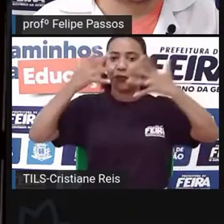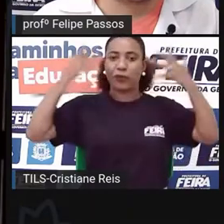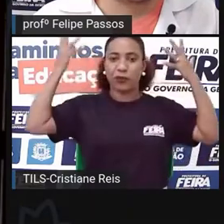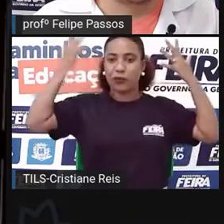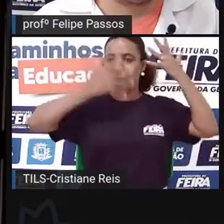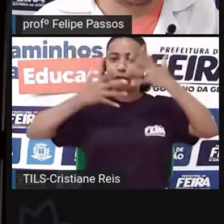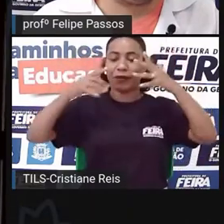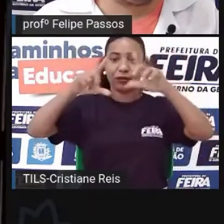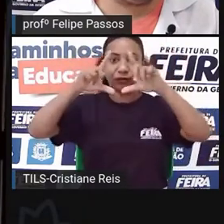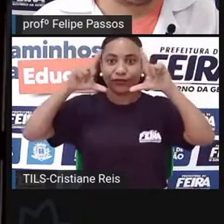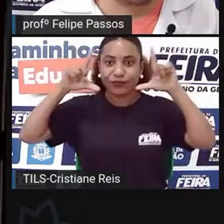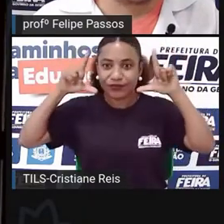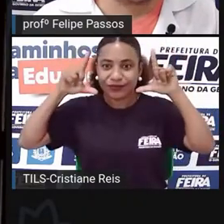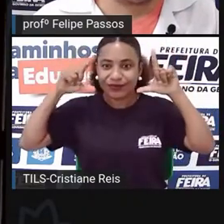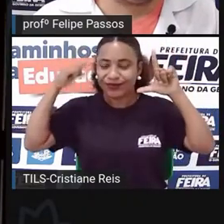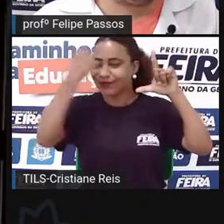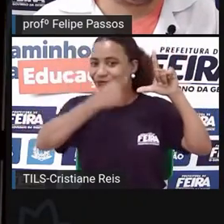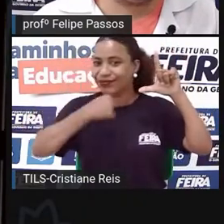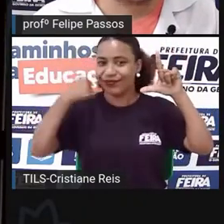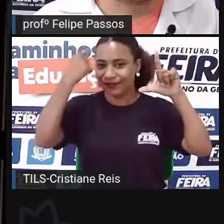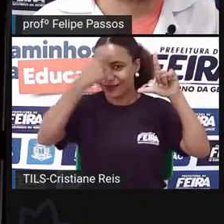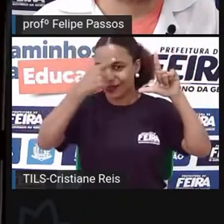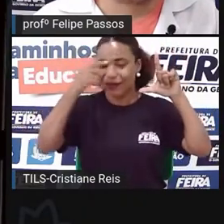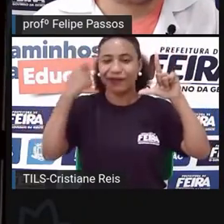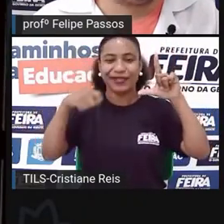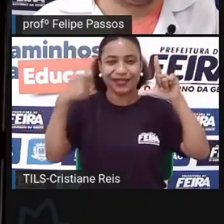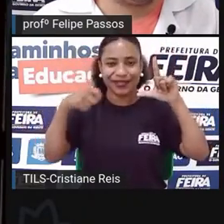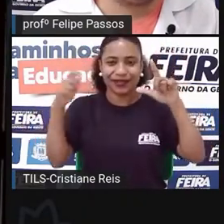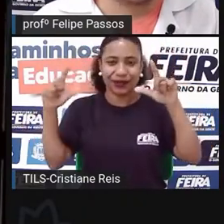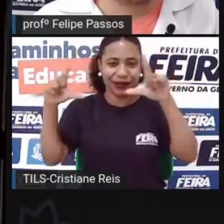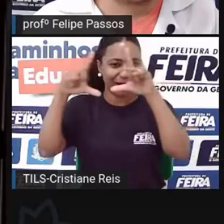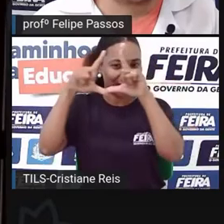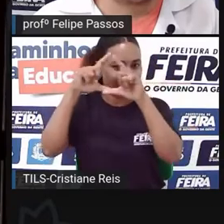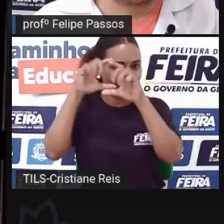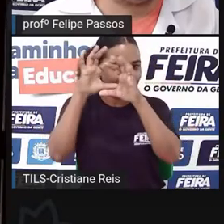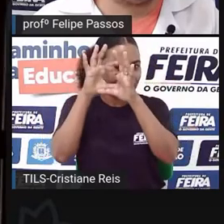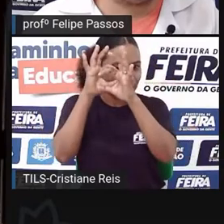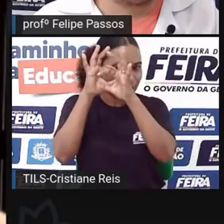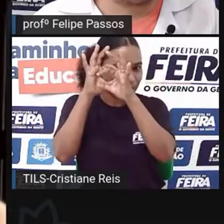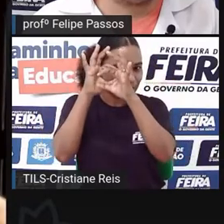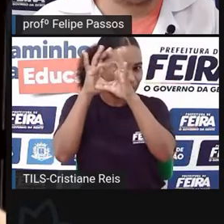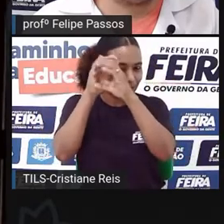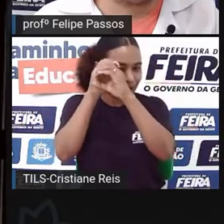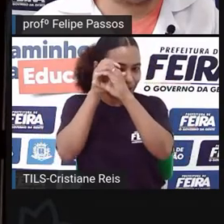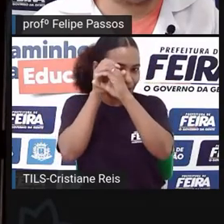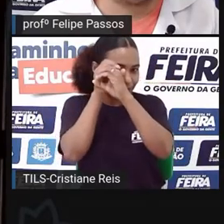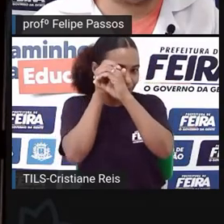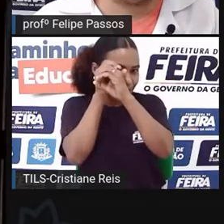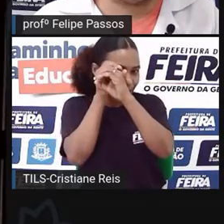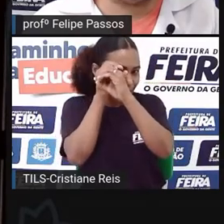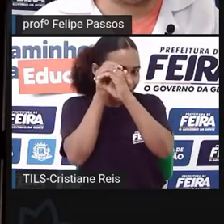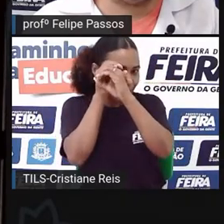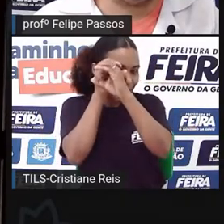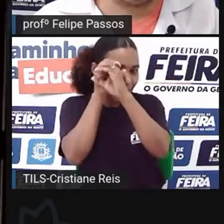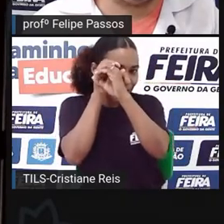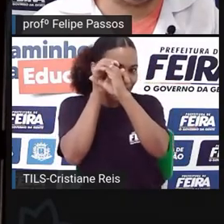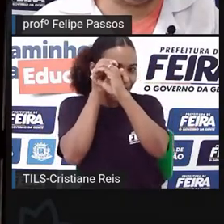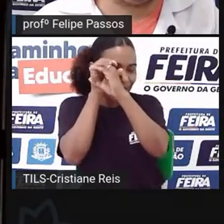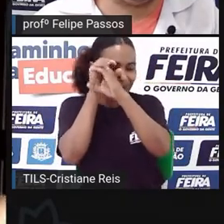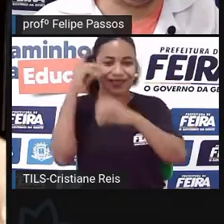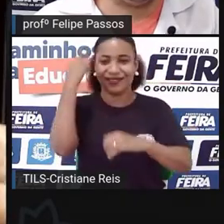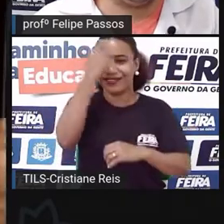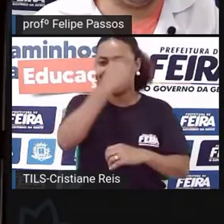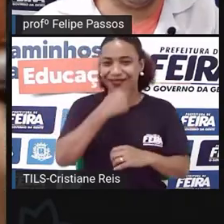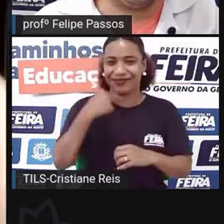quer dizer que o diafragma está bem fechadinho e a gente consegue ter uma profundidade de campo. Isso quer dizer que a consegue ver, ver, ver